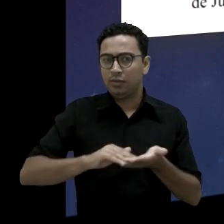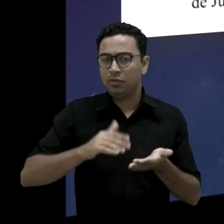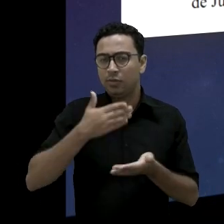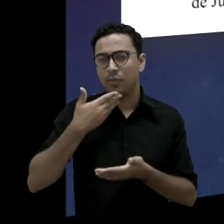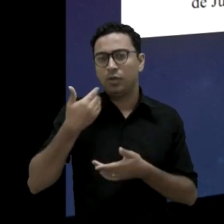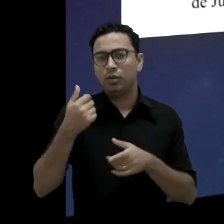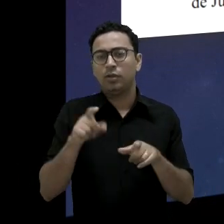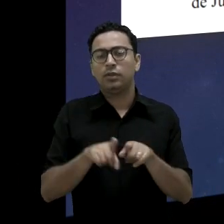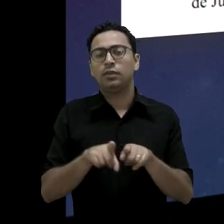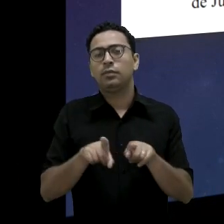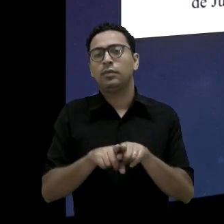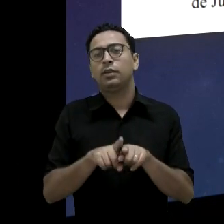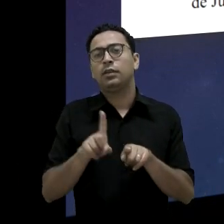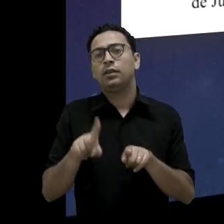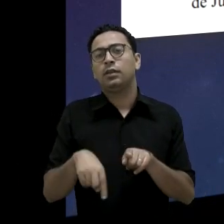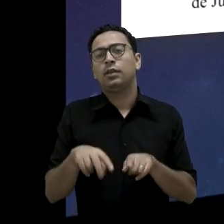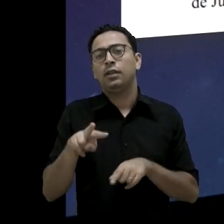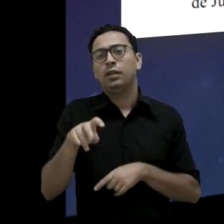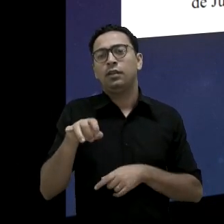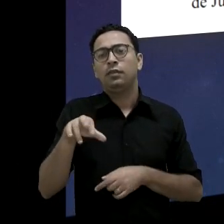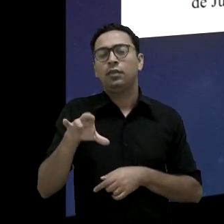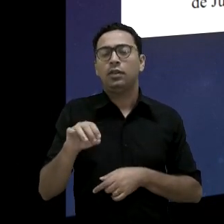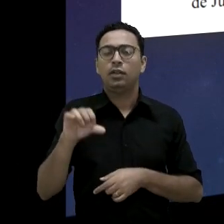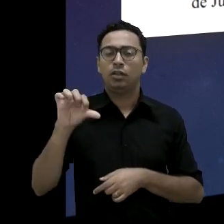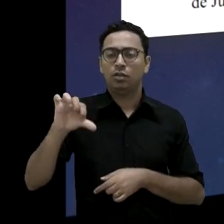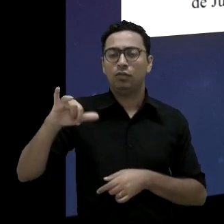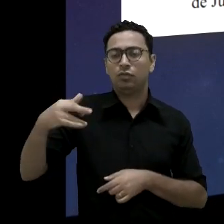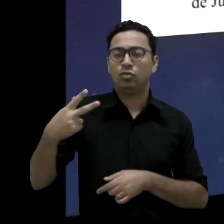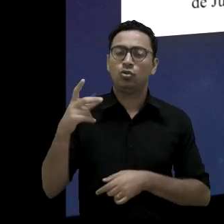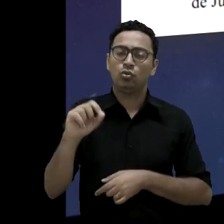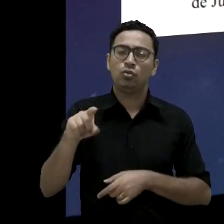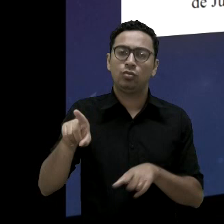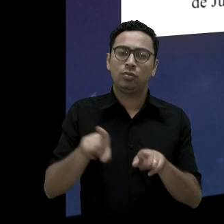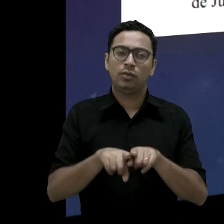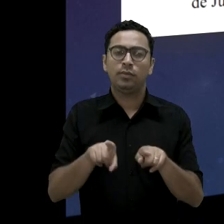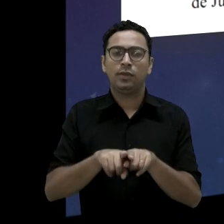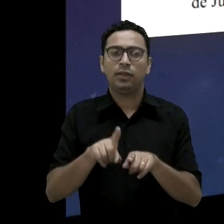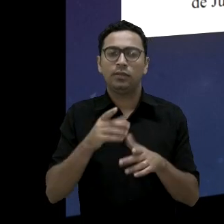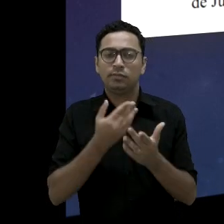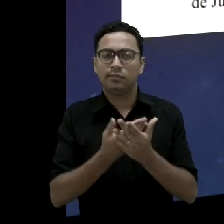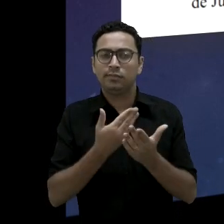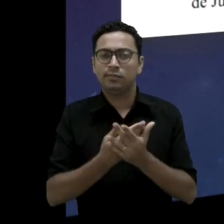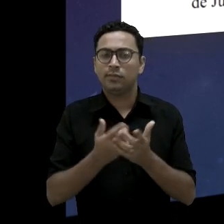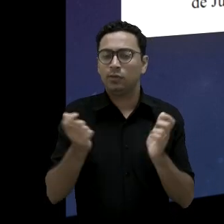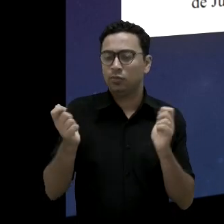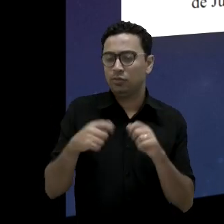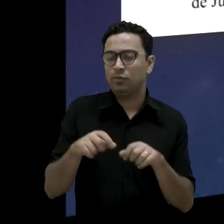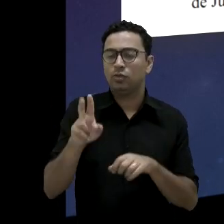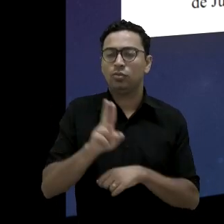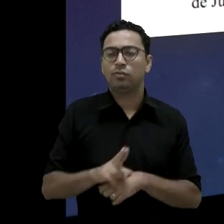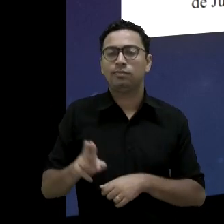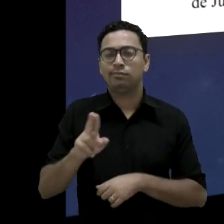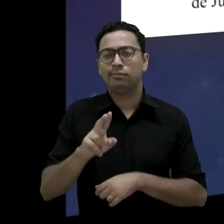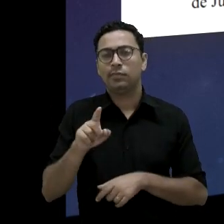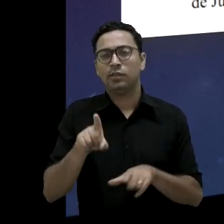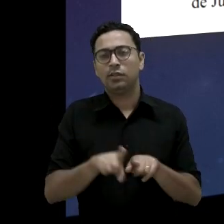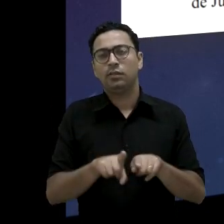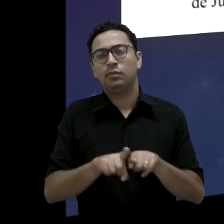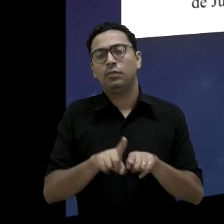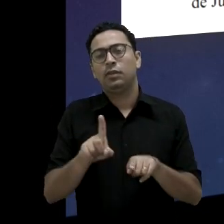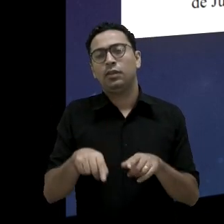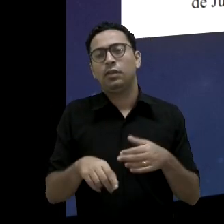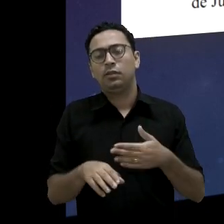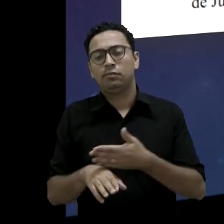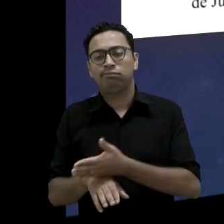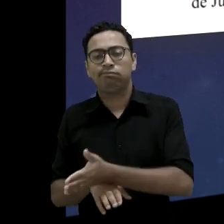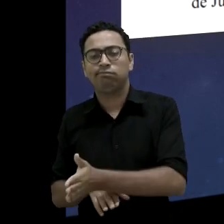questão do viário da Avenida 9 de Julho para poder estudar e a possibilidade de fazer a conversão